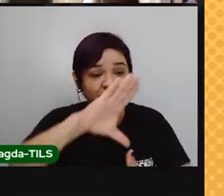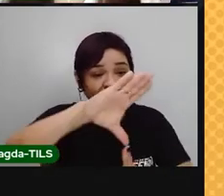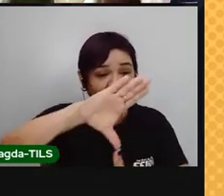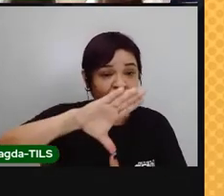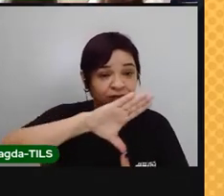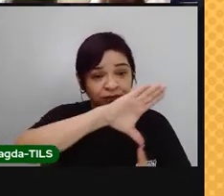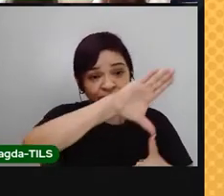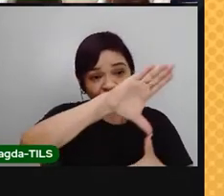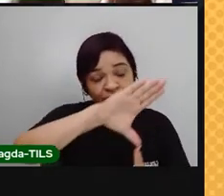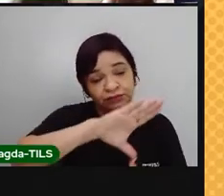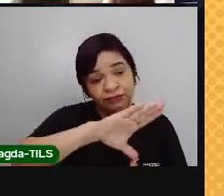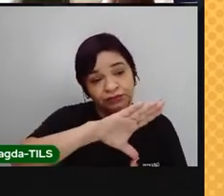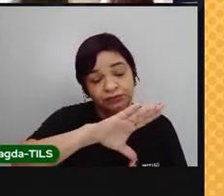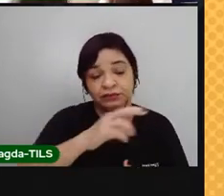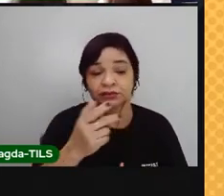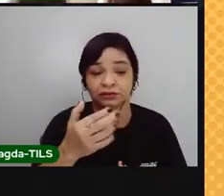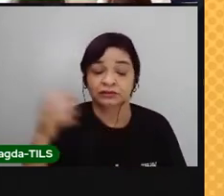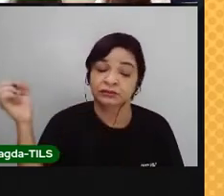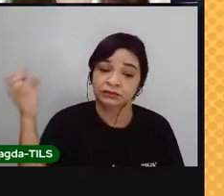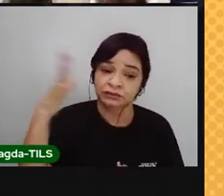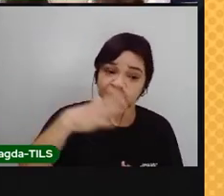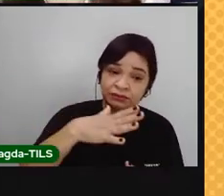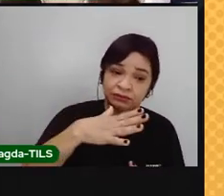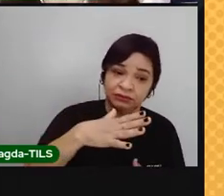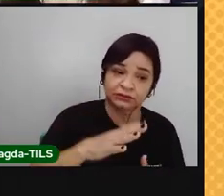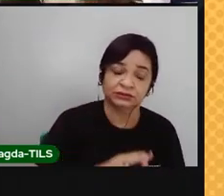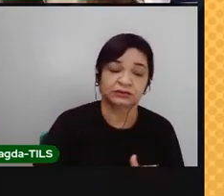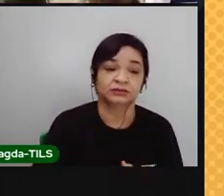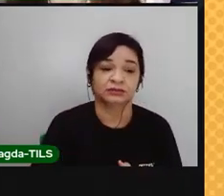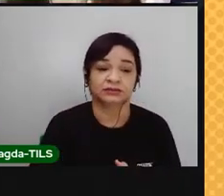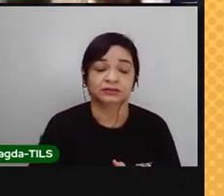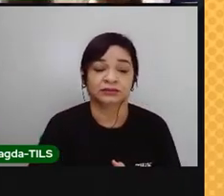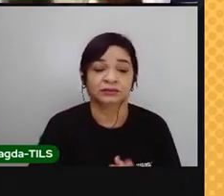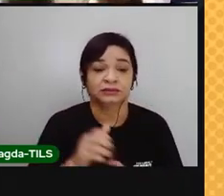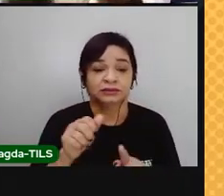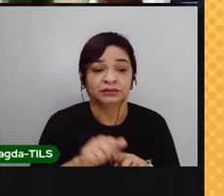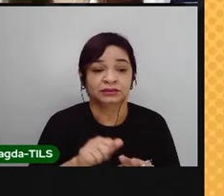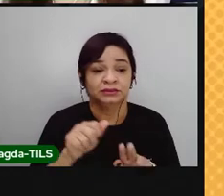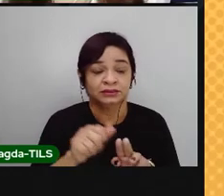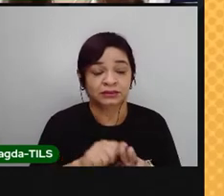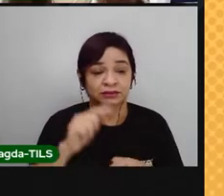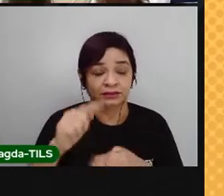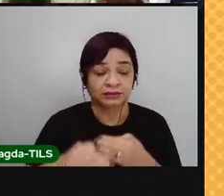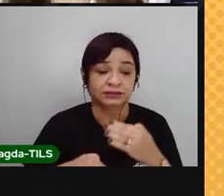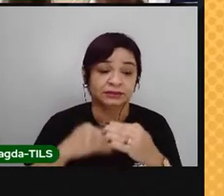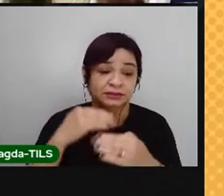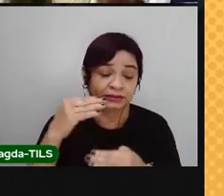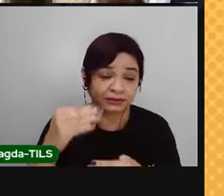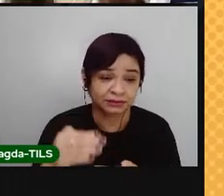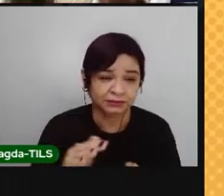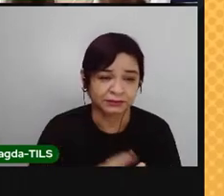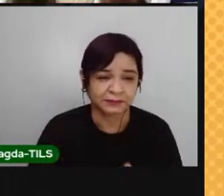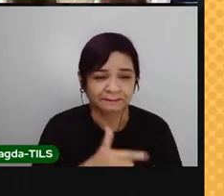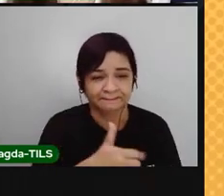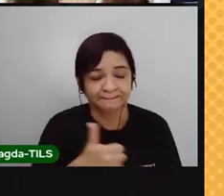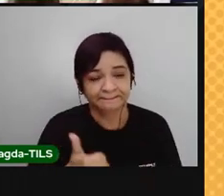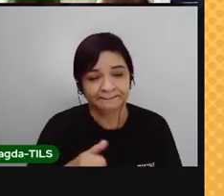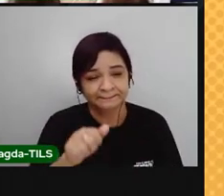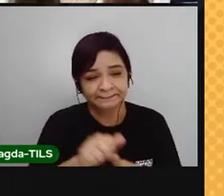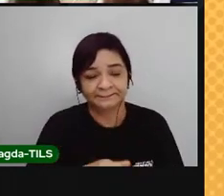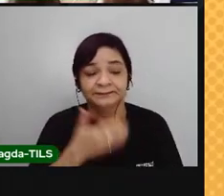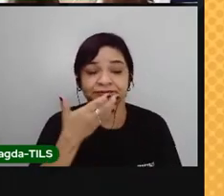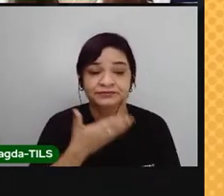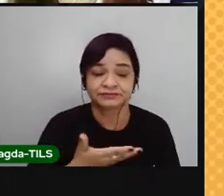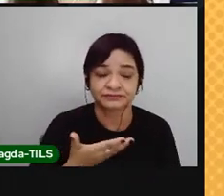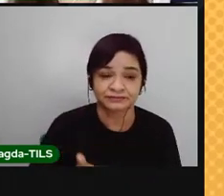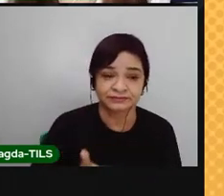recebendo a mesma quantidade de luminosidade. Três meses depois que a primavera iniciar, lá no dia 21 de dezembro, a